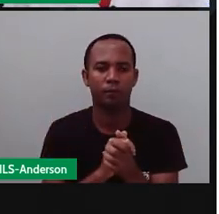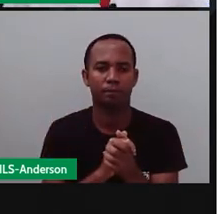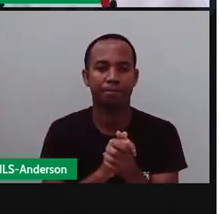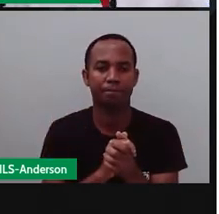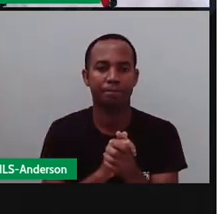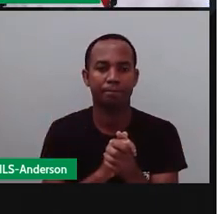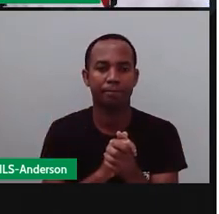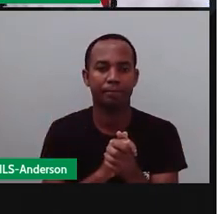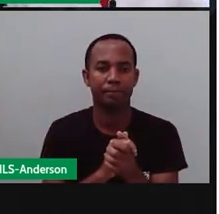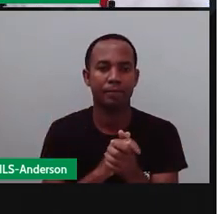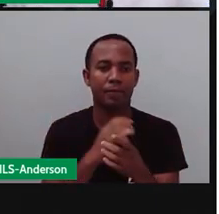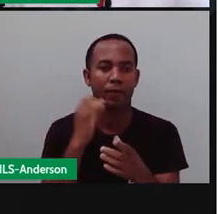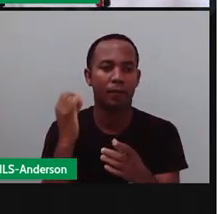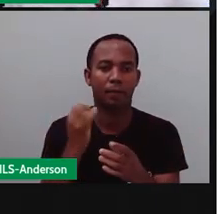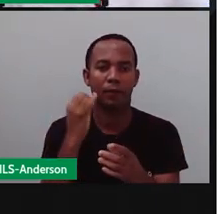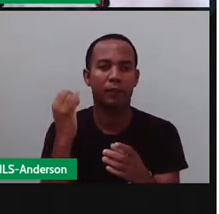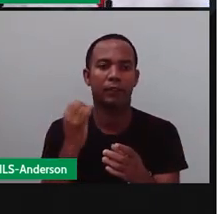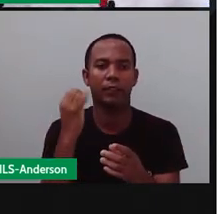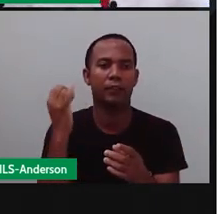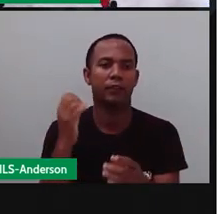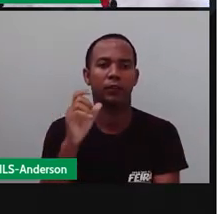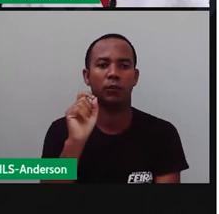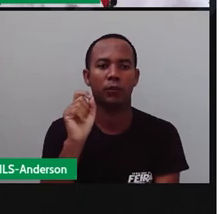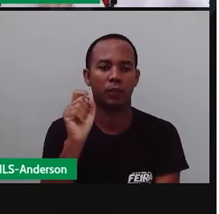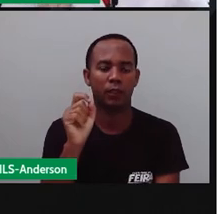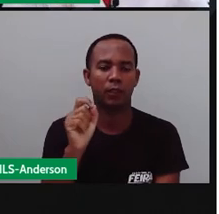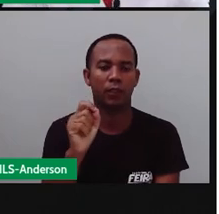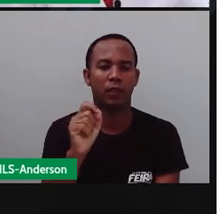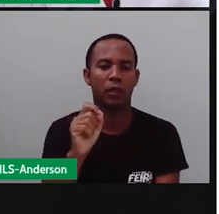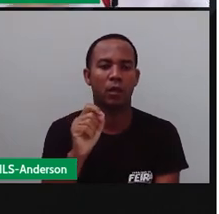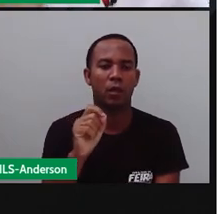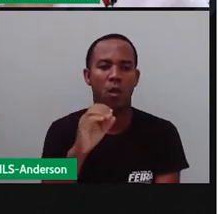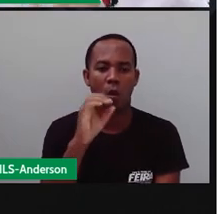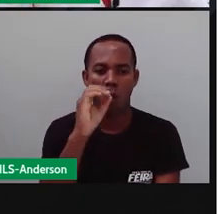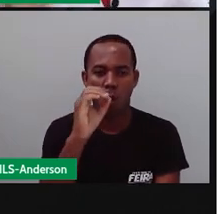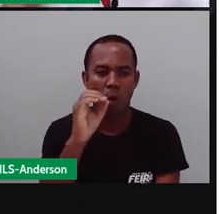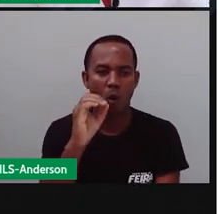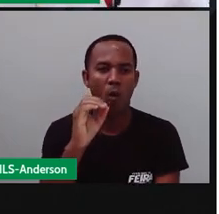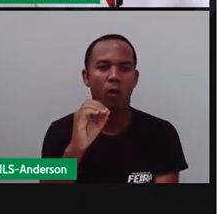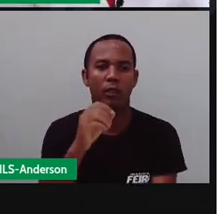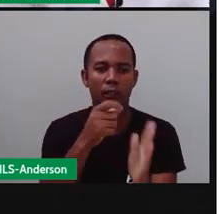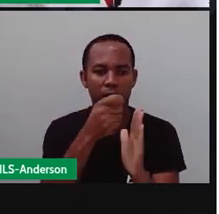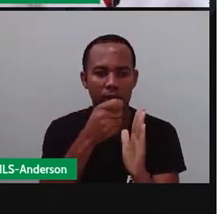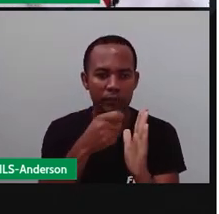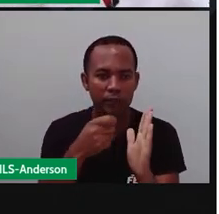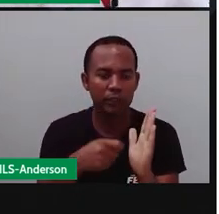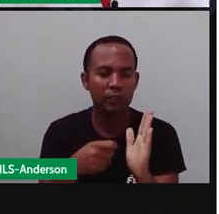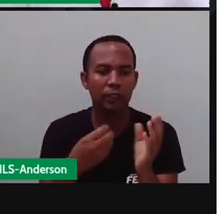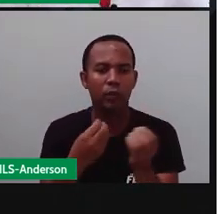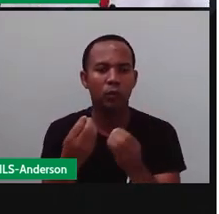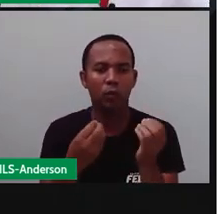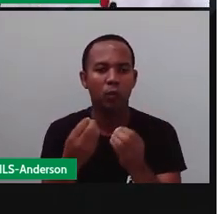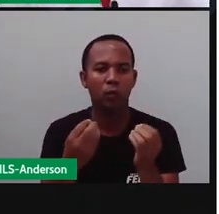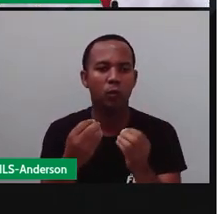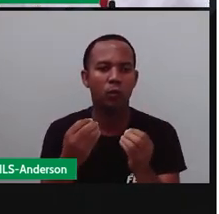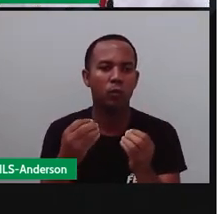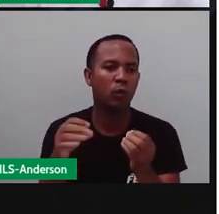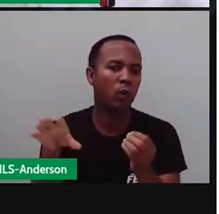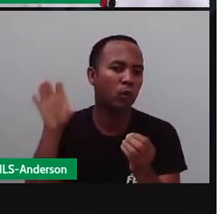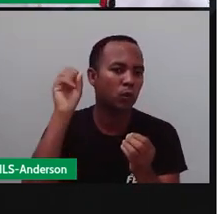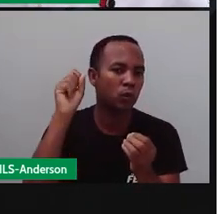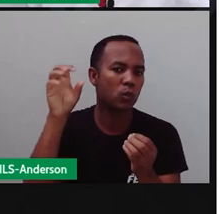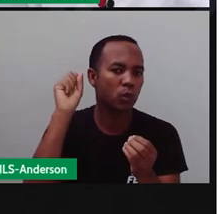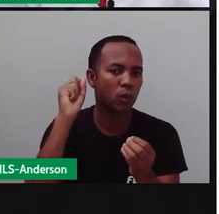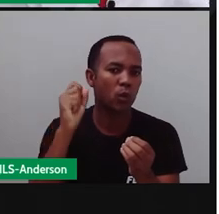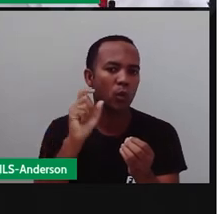Então, por isso, esse O aí, mesmo tendo aí a escrita do O, ele passa a ter o som de O,